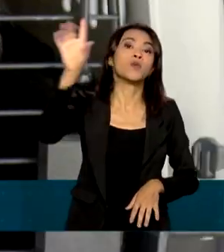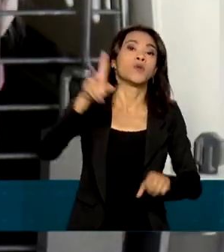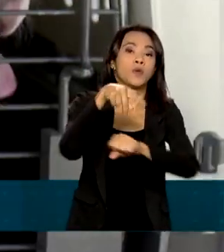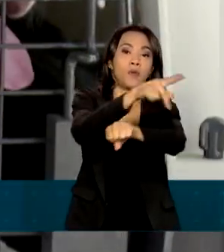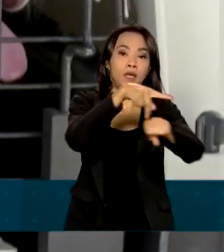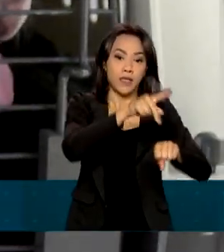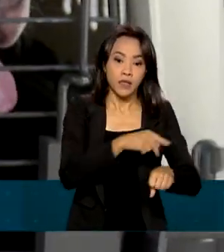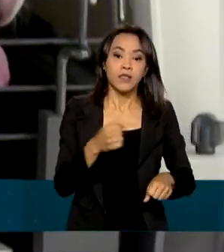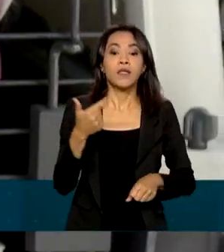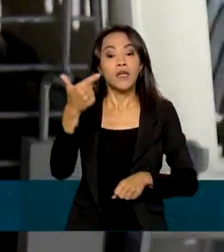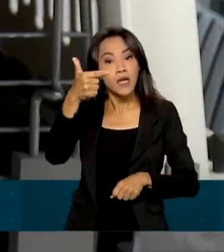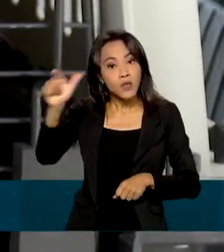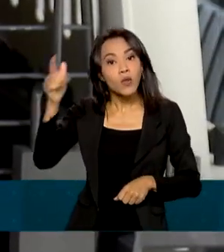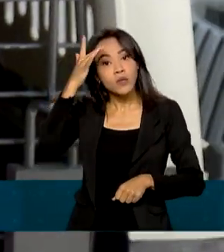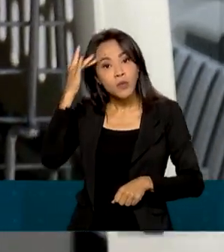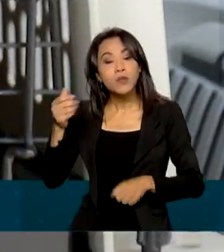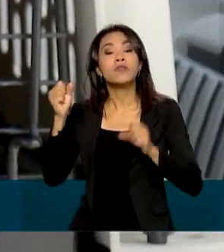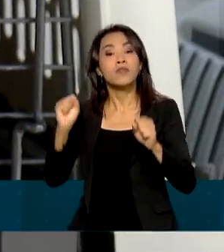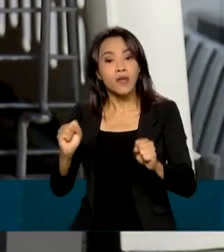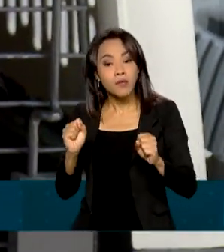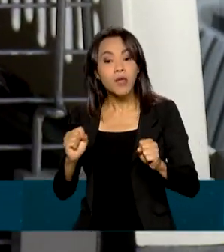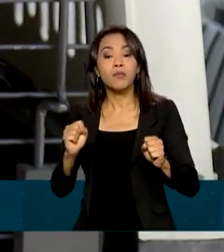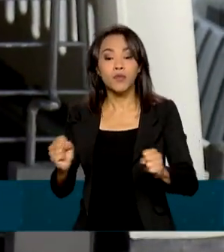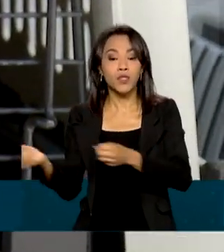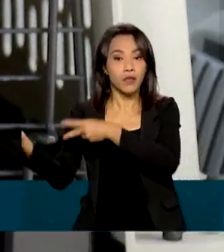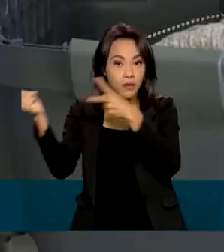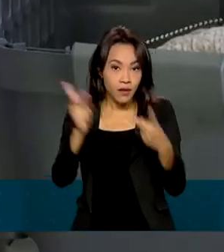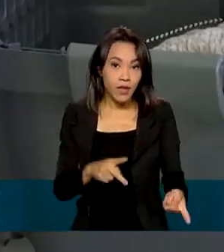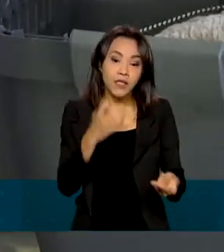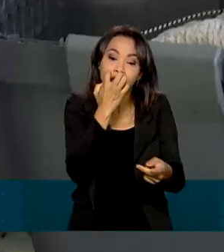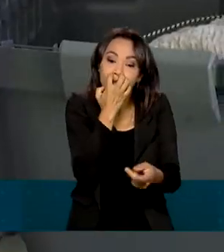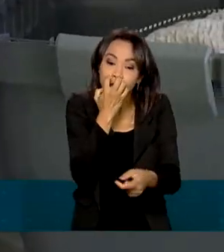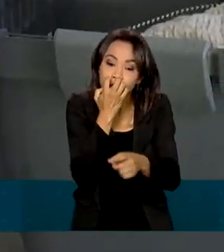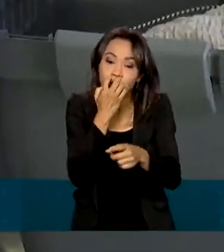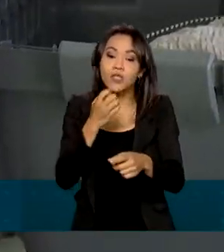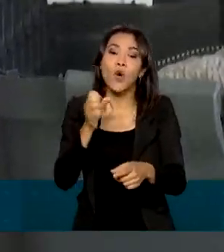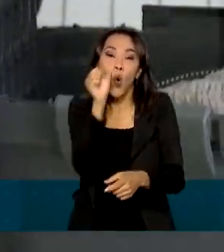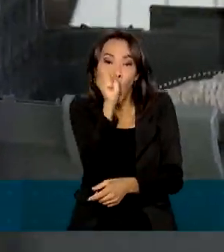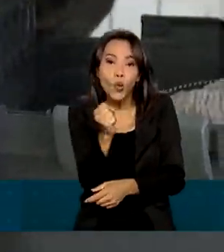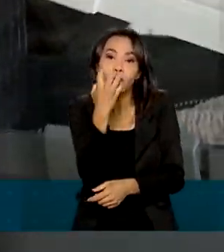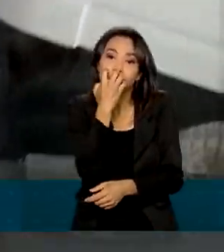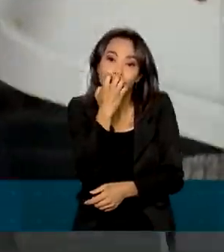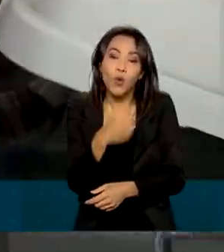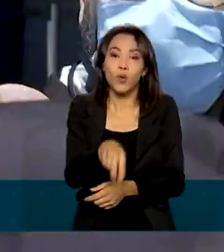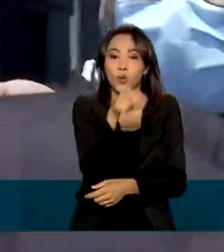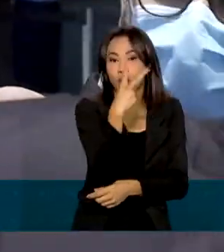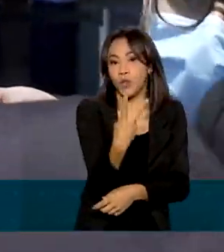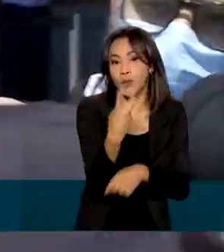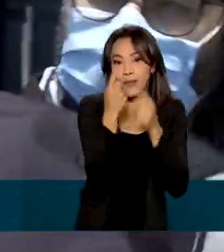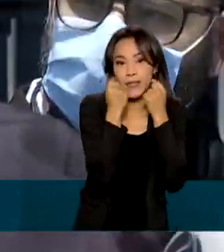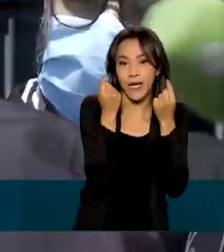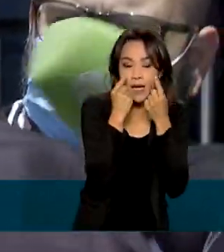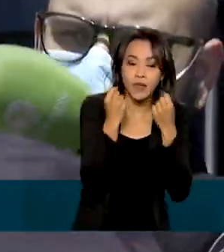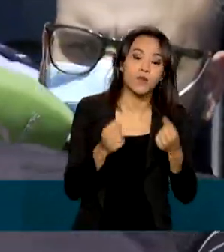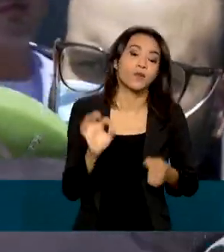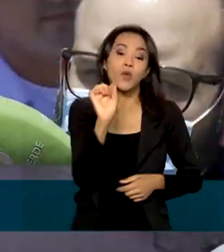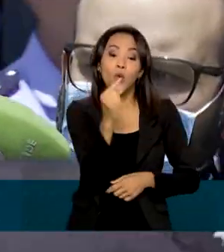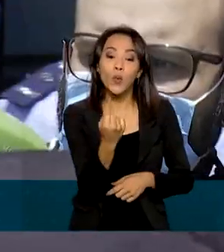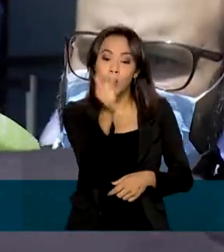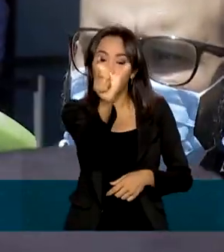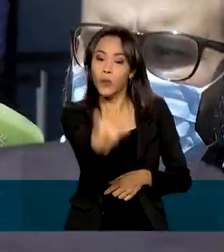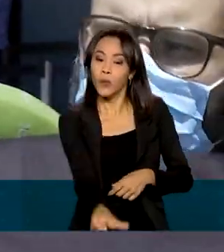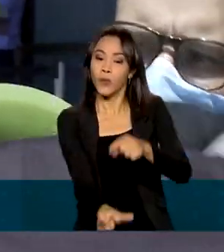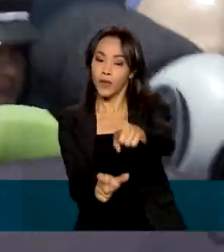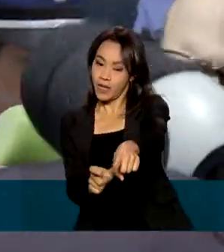repatriados também puderam embarcar com seus animais de estimação, oito cachorros e dois gatos. Um dos brasileiros a bordo,